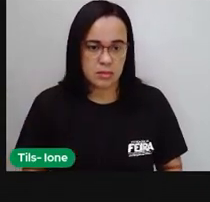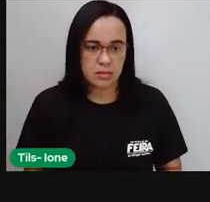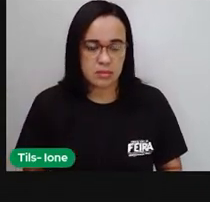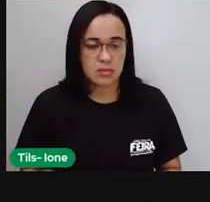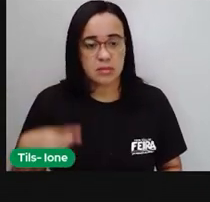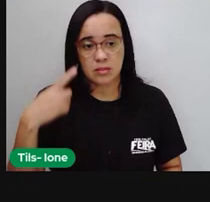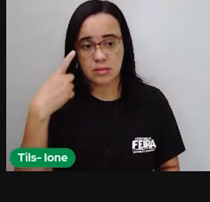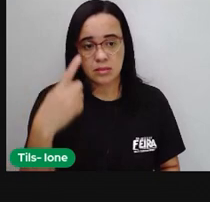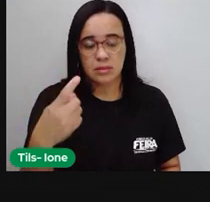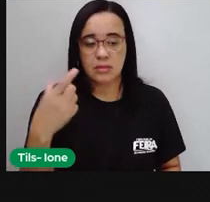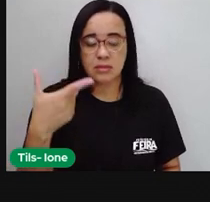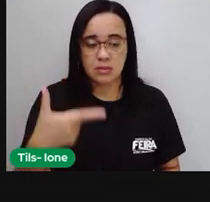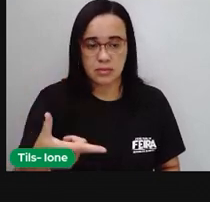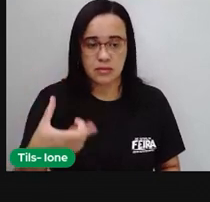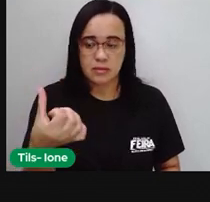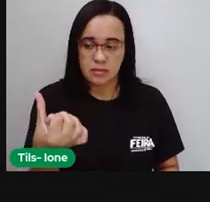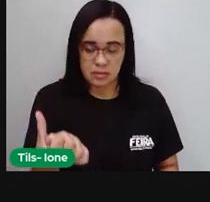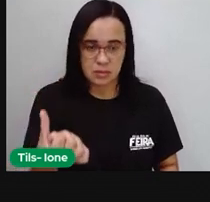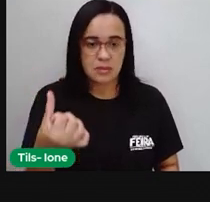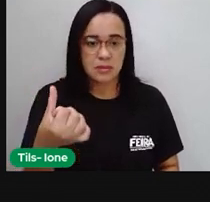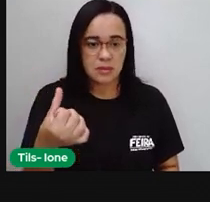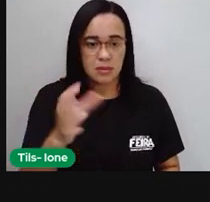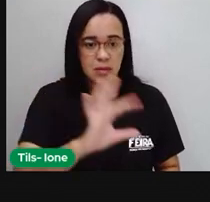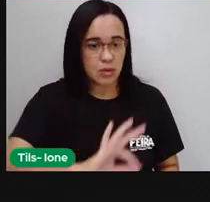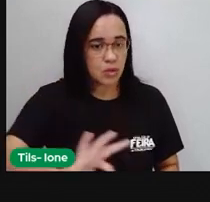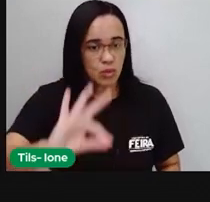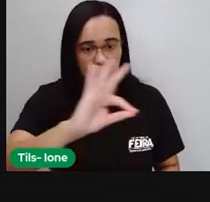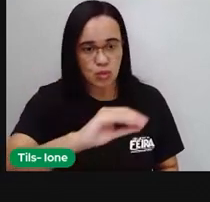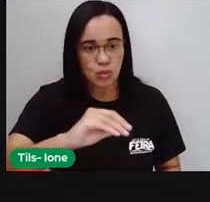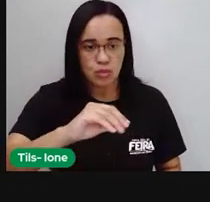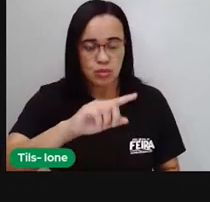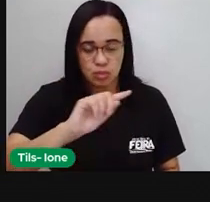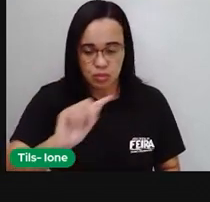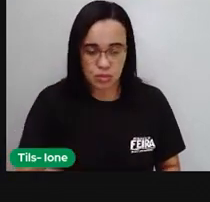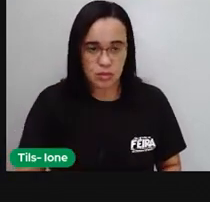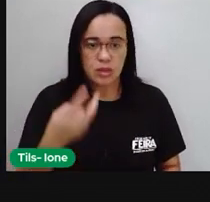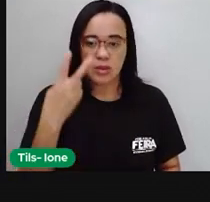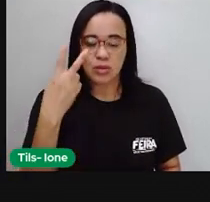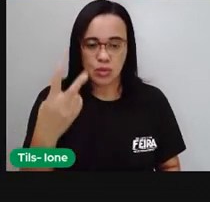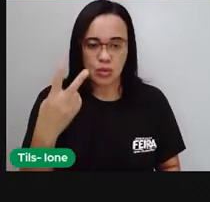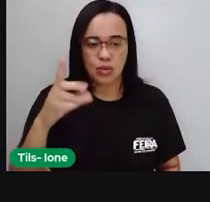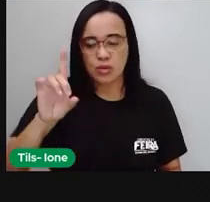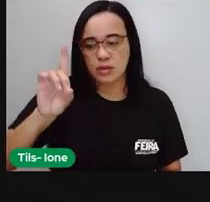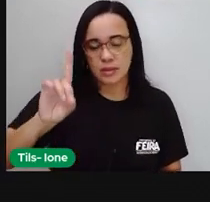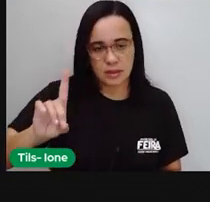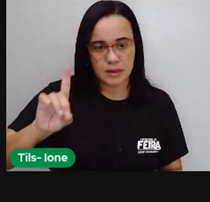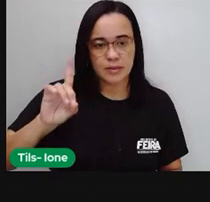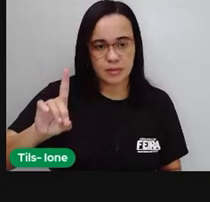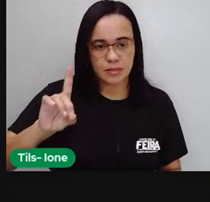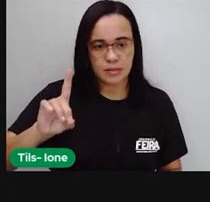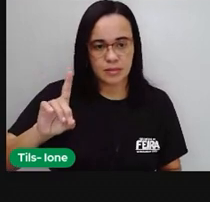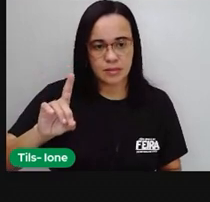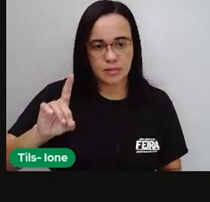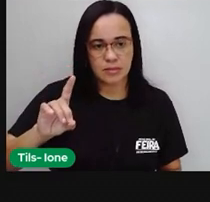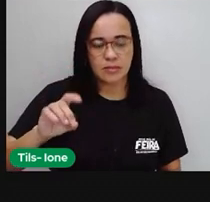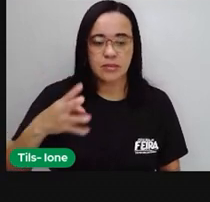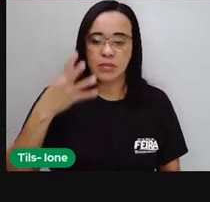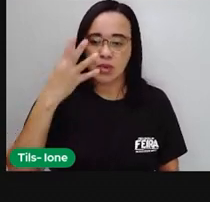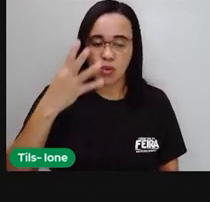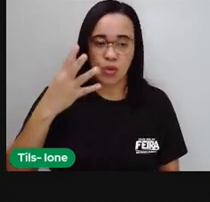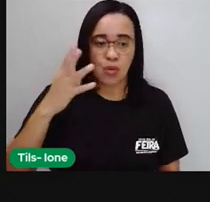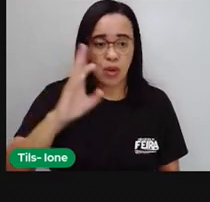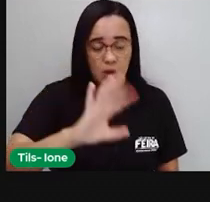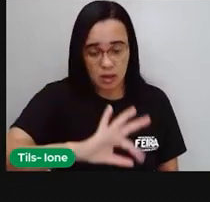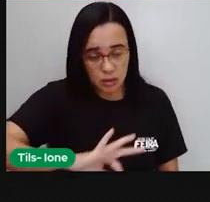126 inteiros e 2 décimos. E aqui, 4 inteiros e 7 décimos.